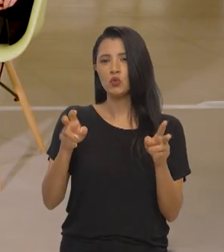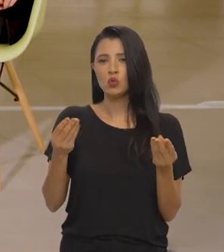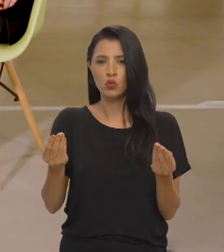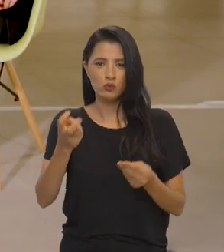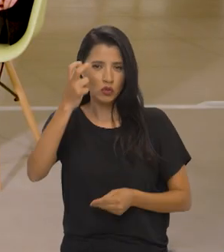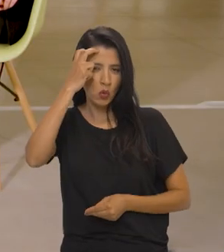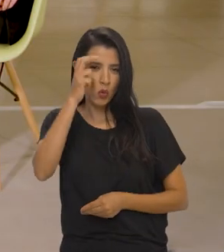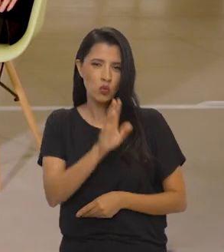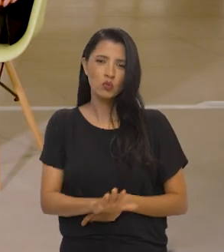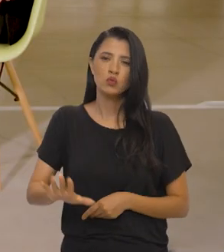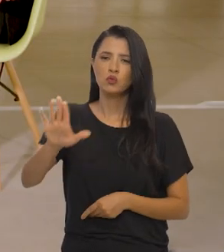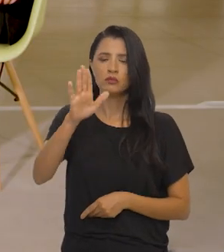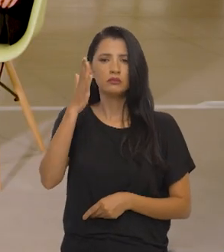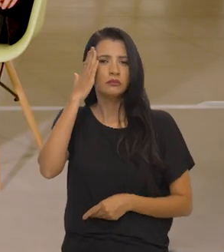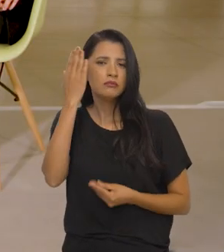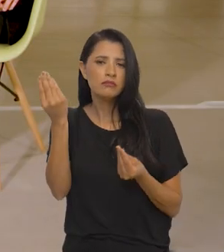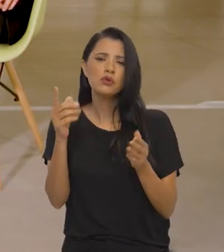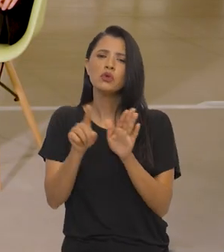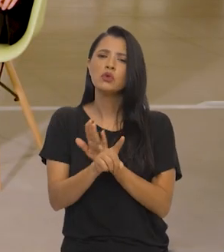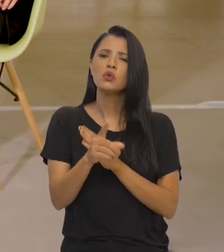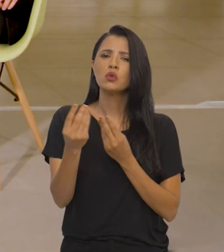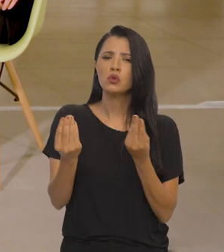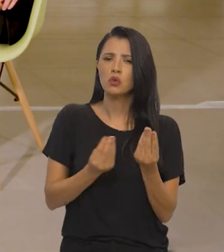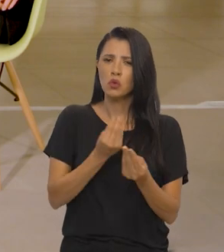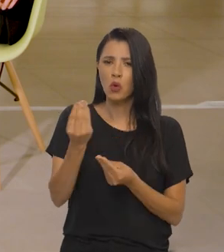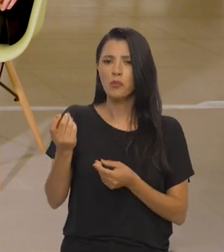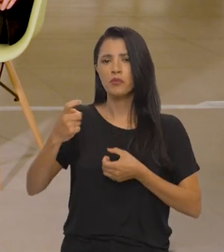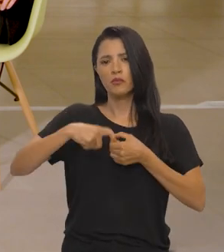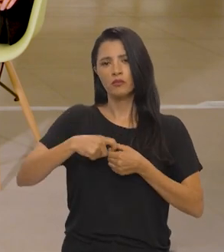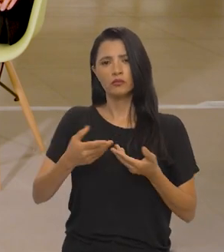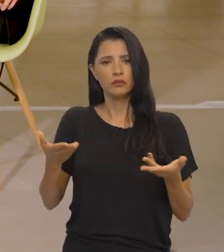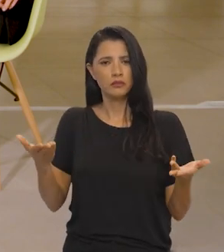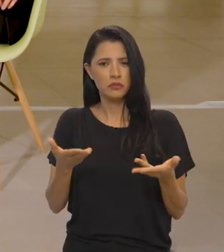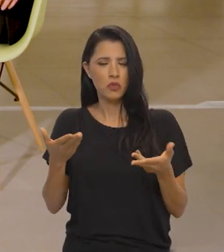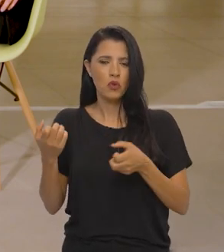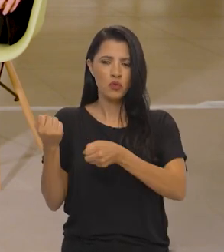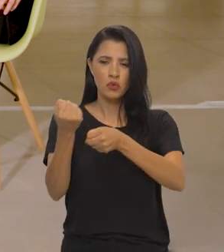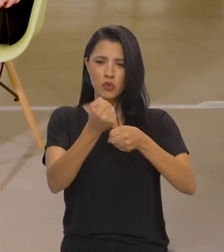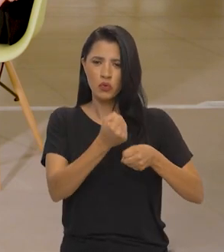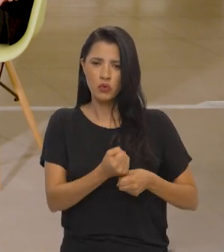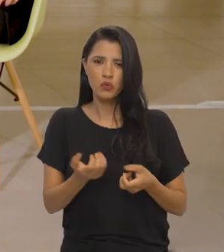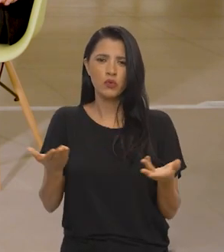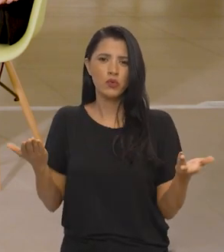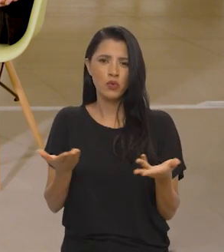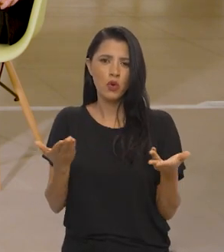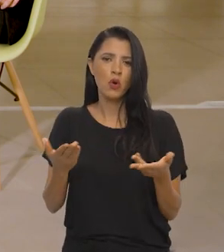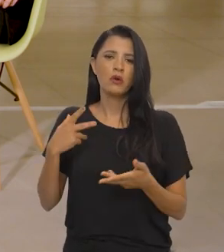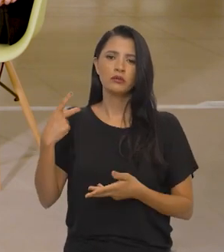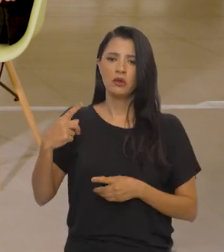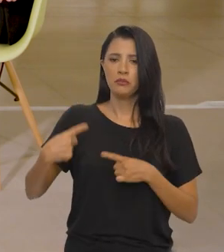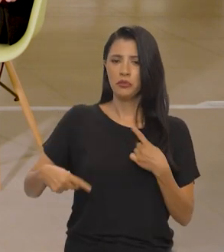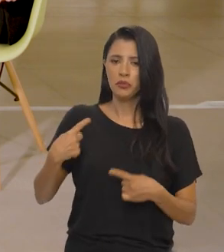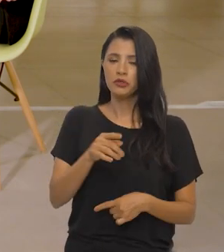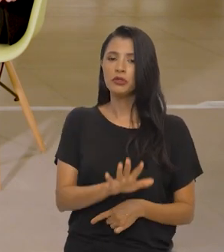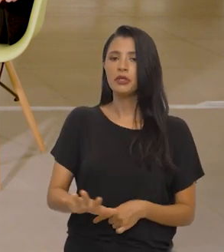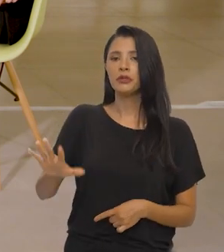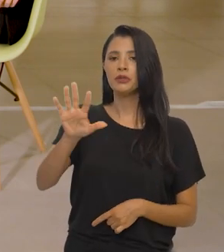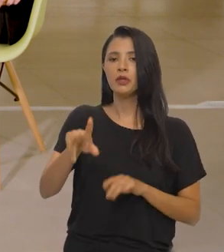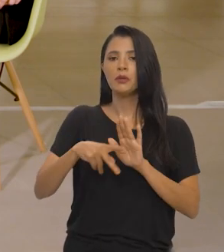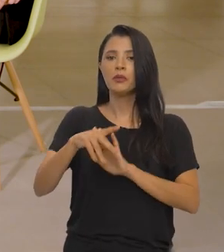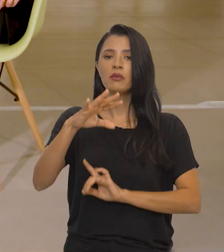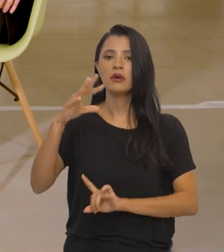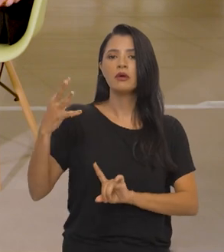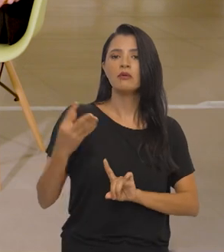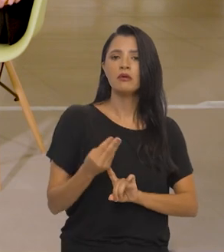sobre a cultura em geral e eu queria saber como está a retomada, a construção agora, na verdade, da política